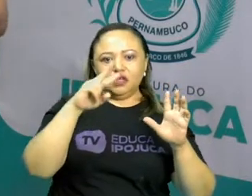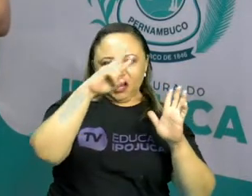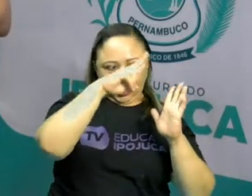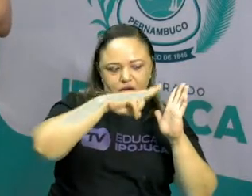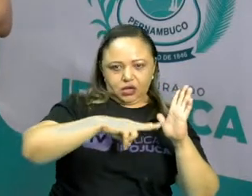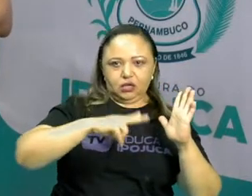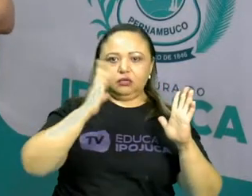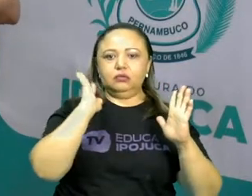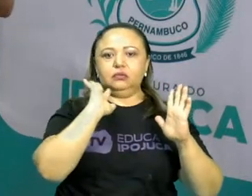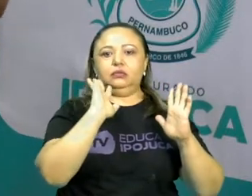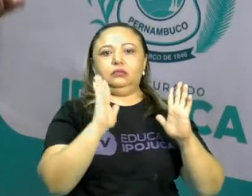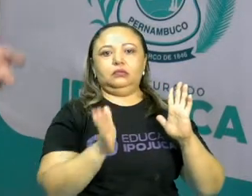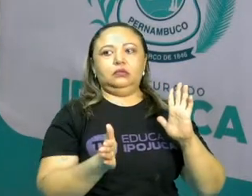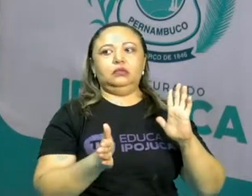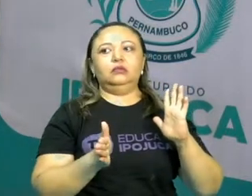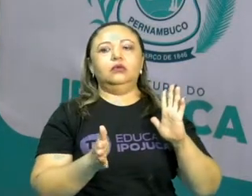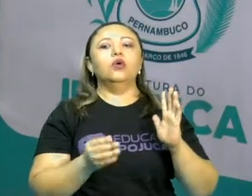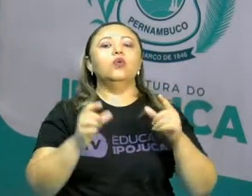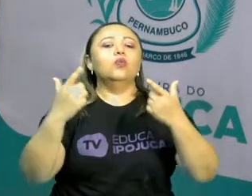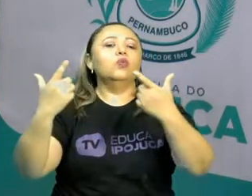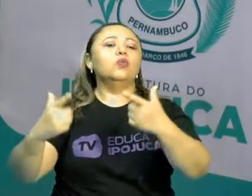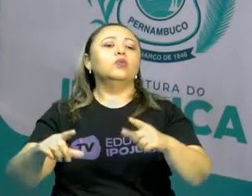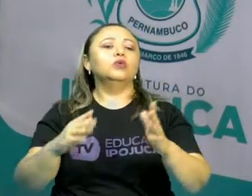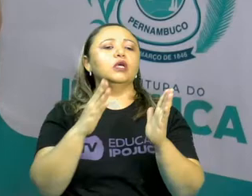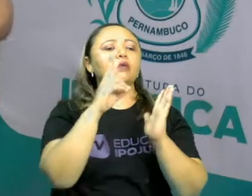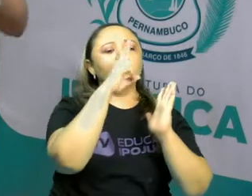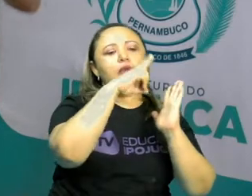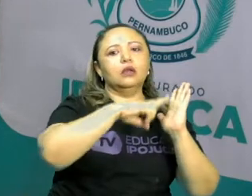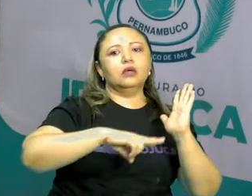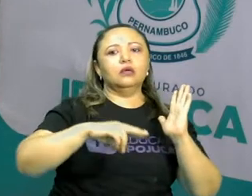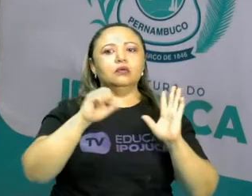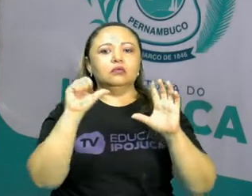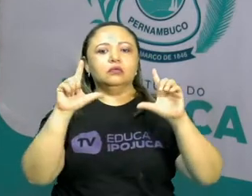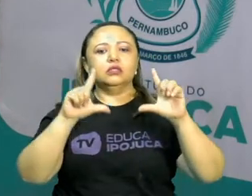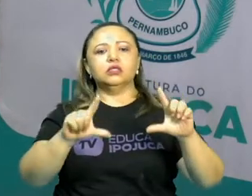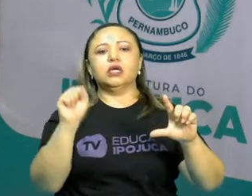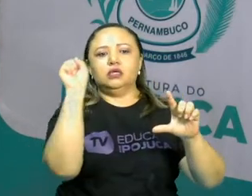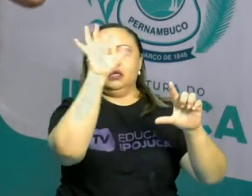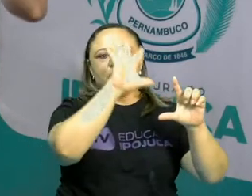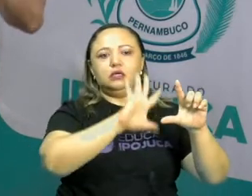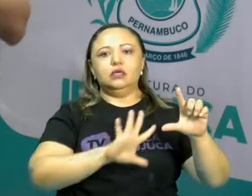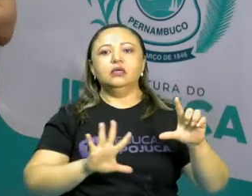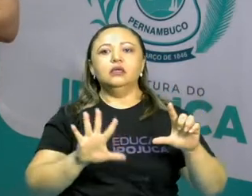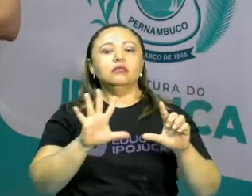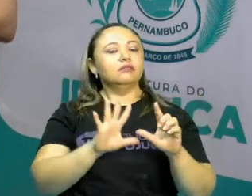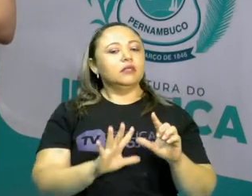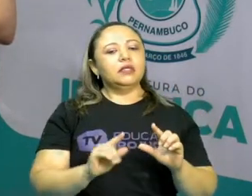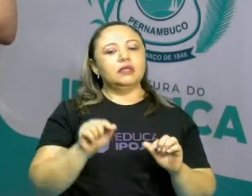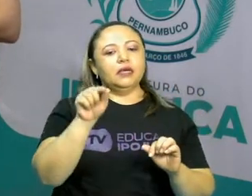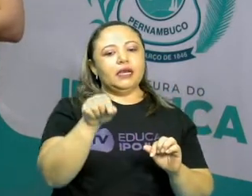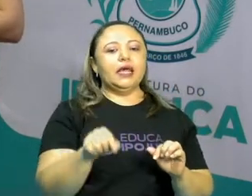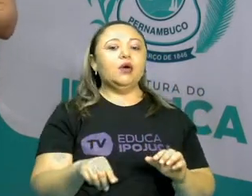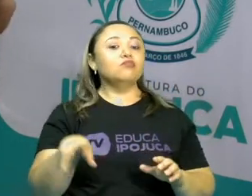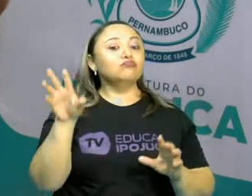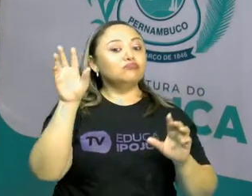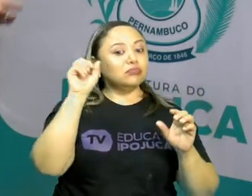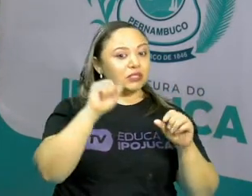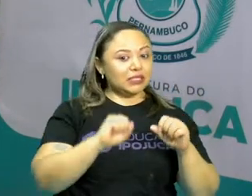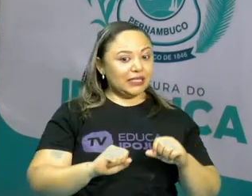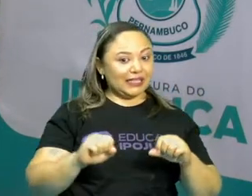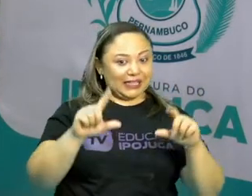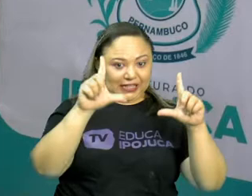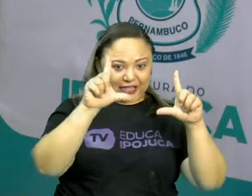alguma charge? Onde você leu? Então, primeiramente, a charge é um texto multimodal da esfera